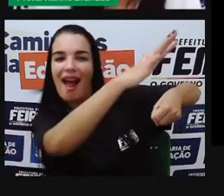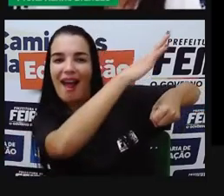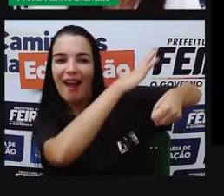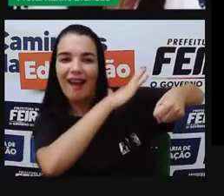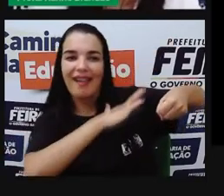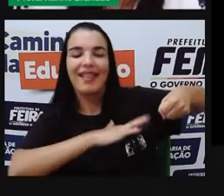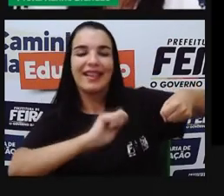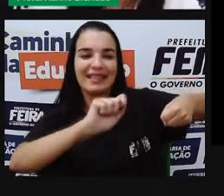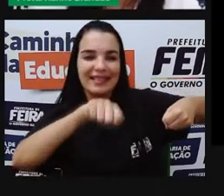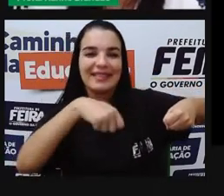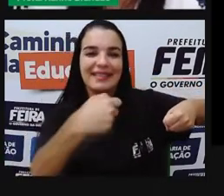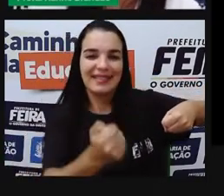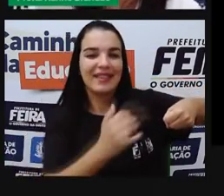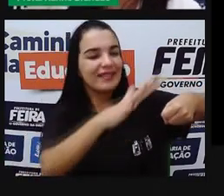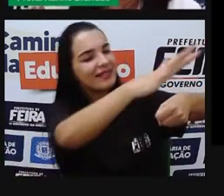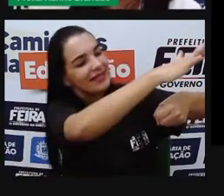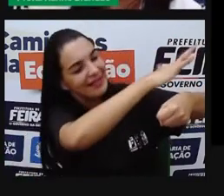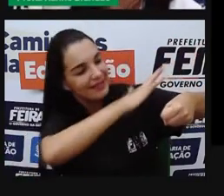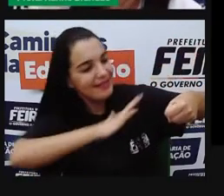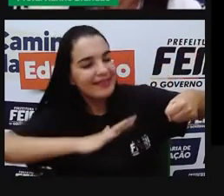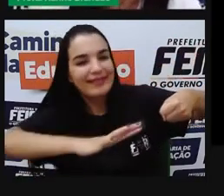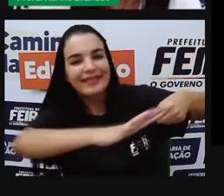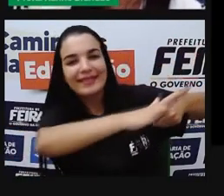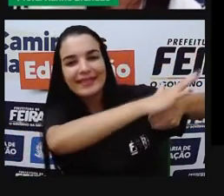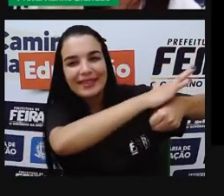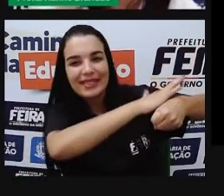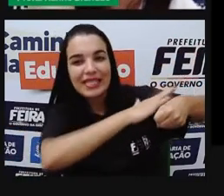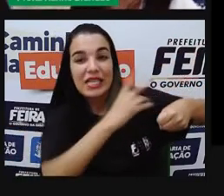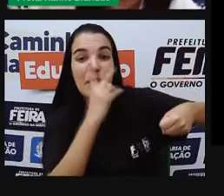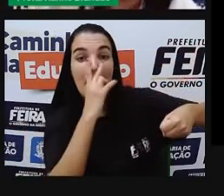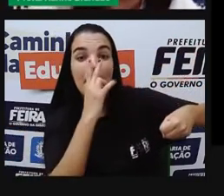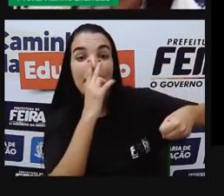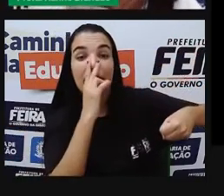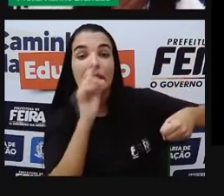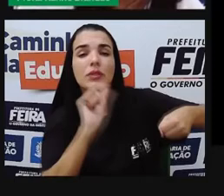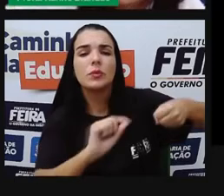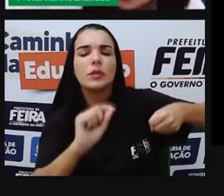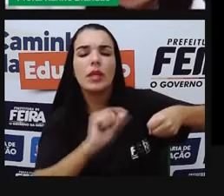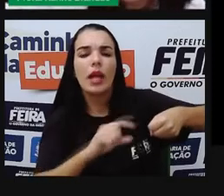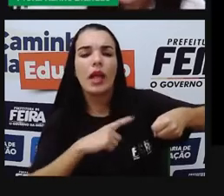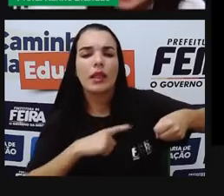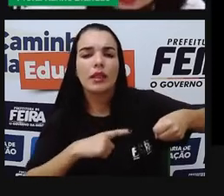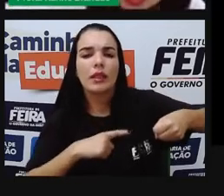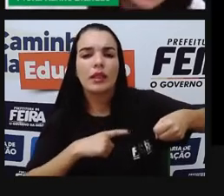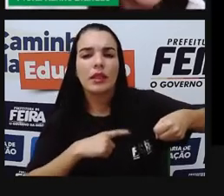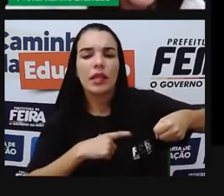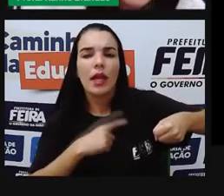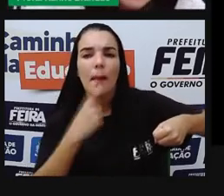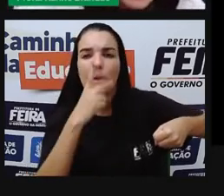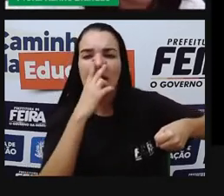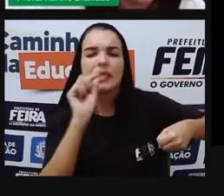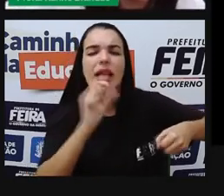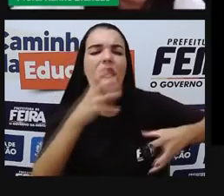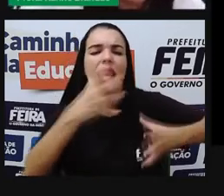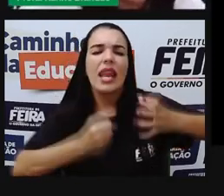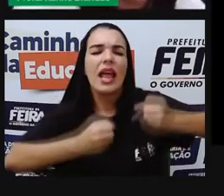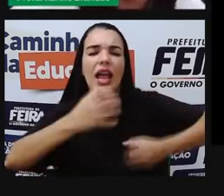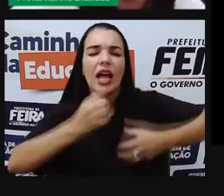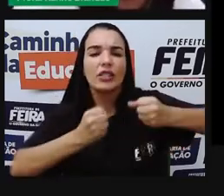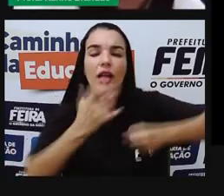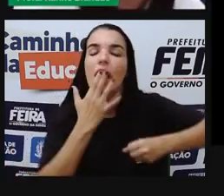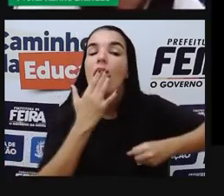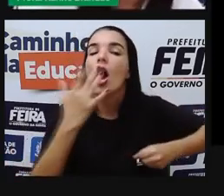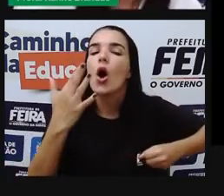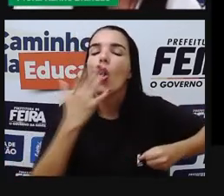E ela fica exatamente nessa porção. Ela aparece, por que Via Láctea? Porque lembra um leite, né? Derramado, vamos